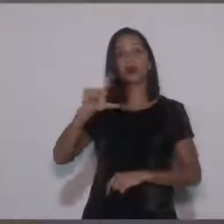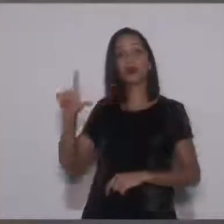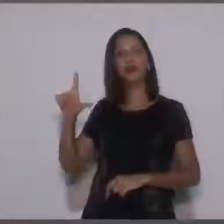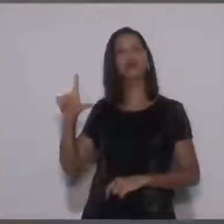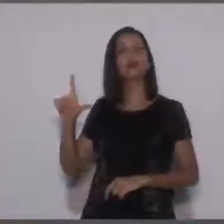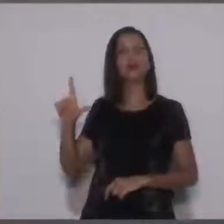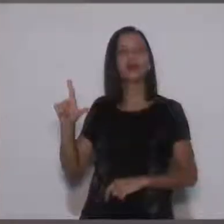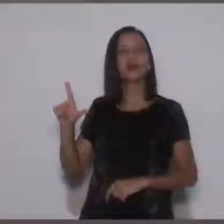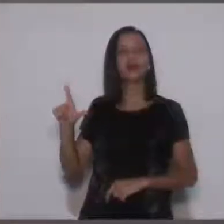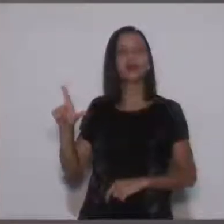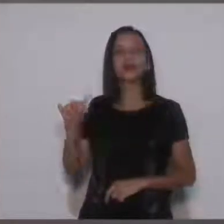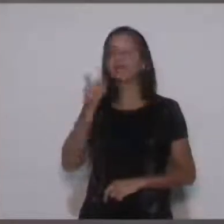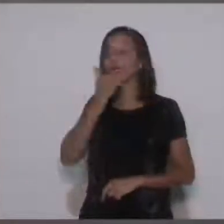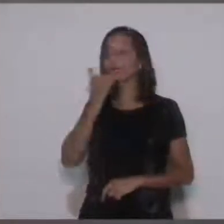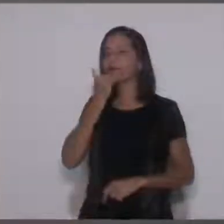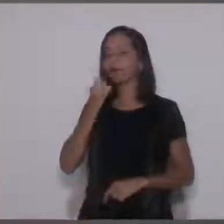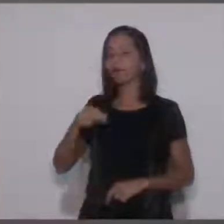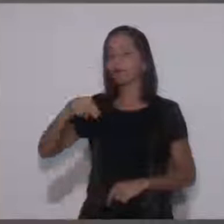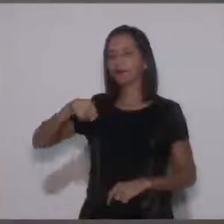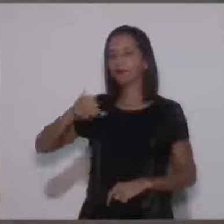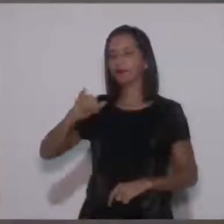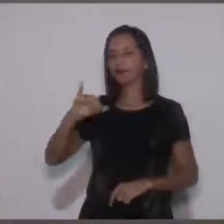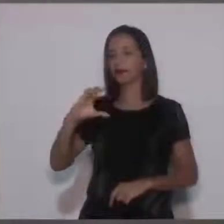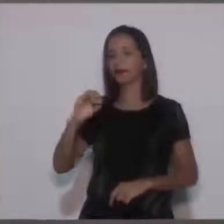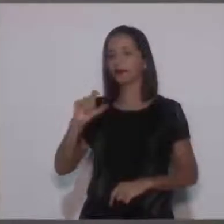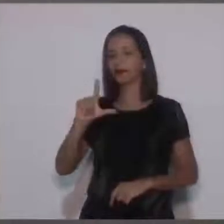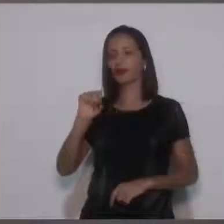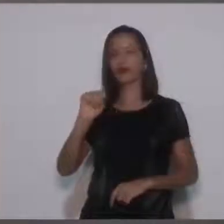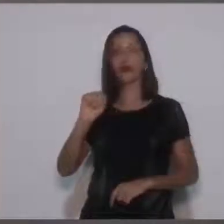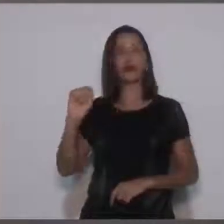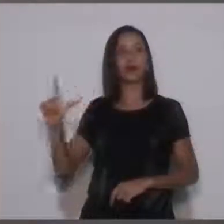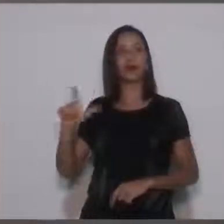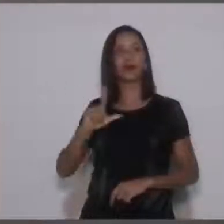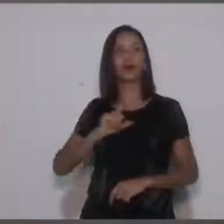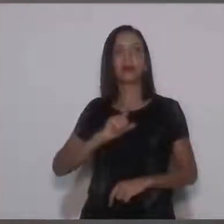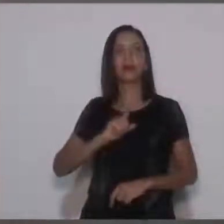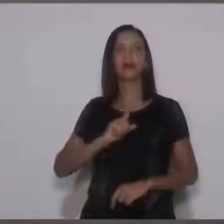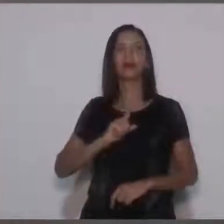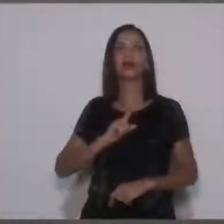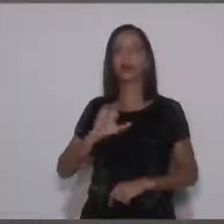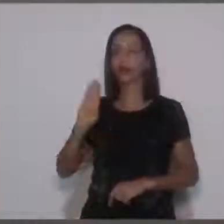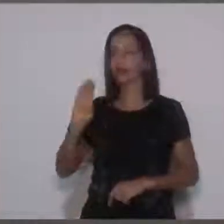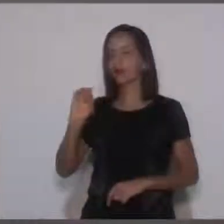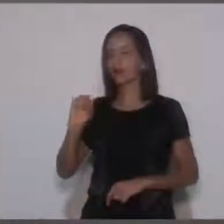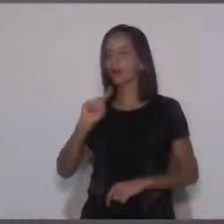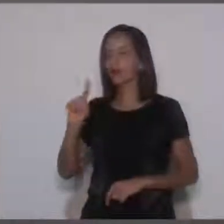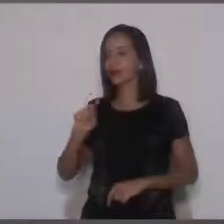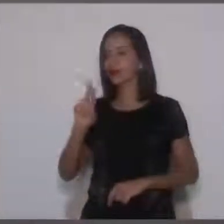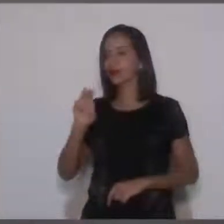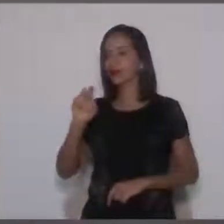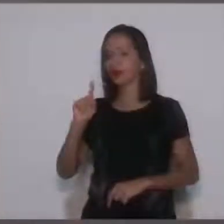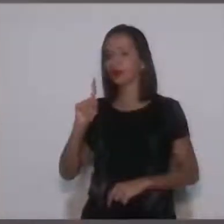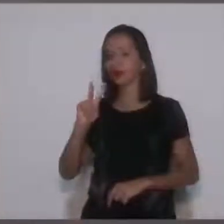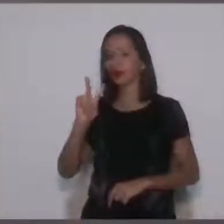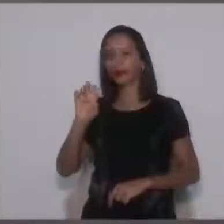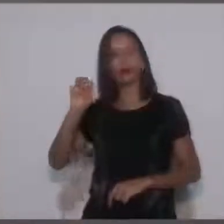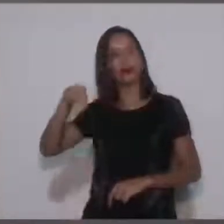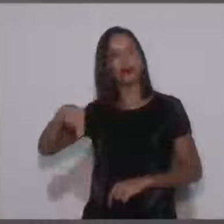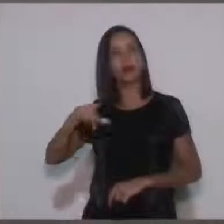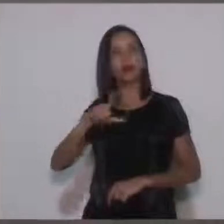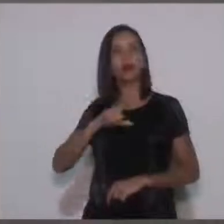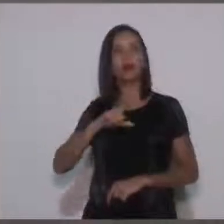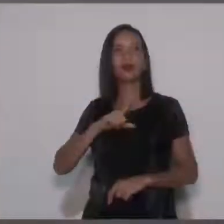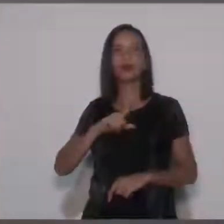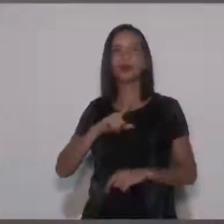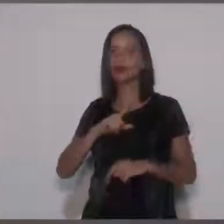9 de Julho não, Nicolau Von Zubem. Depois dos 50, coisa fica difícil. Naquele trecho da Nicolau